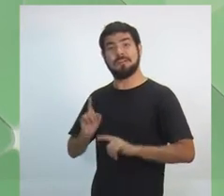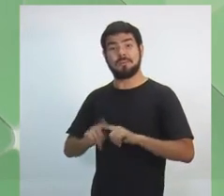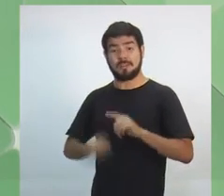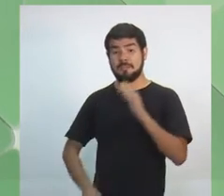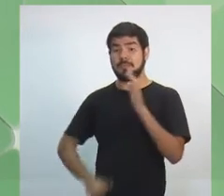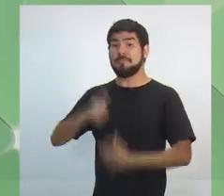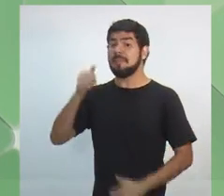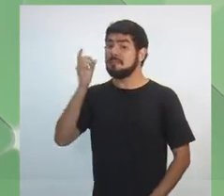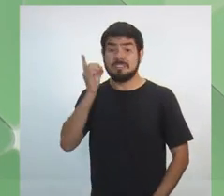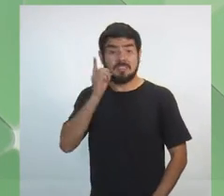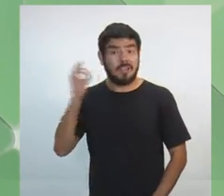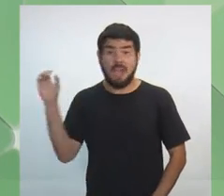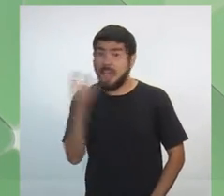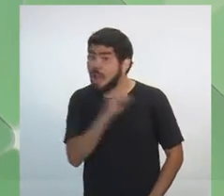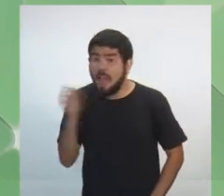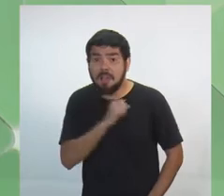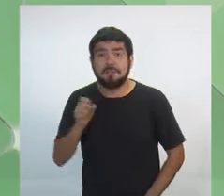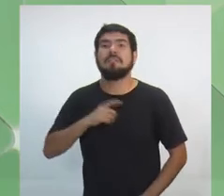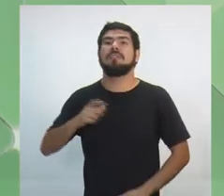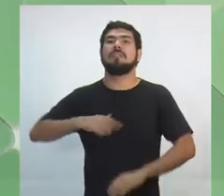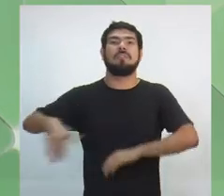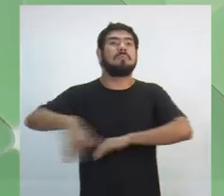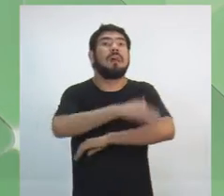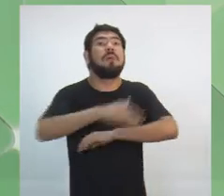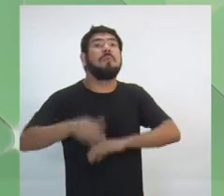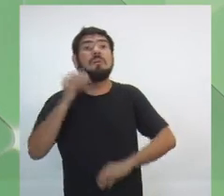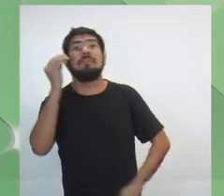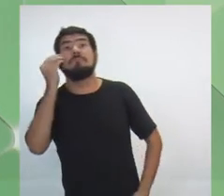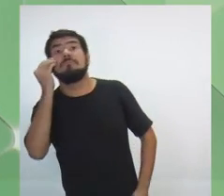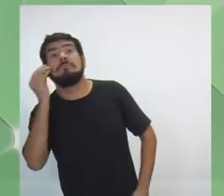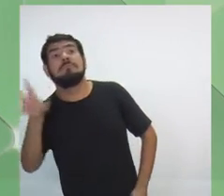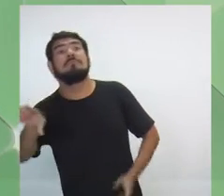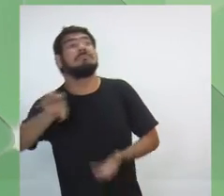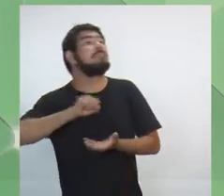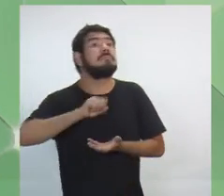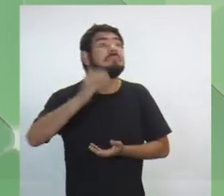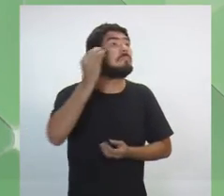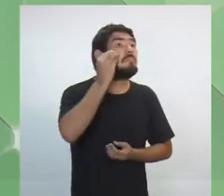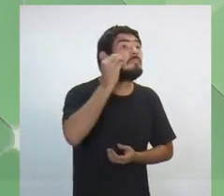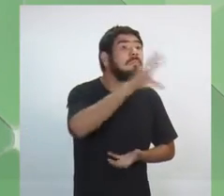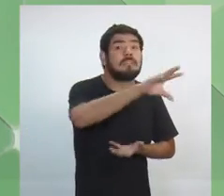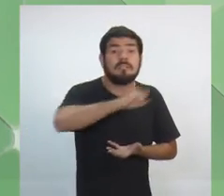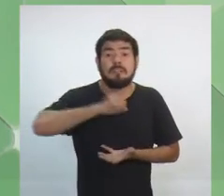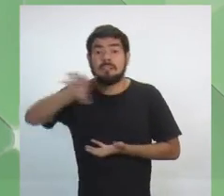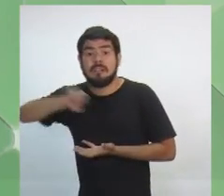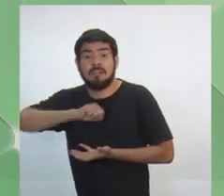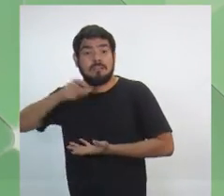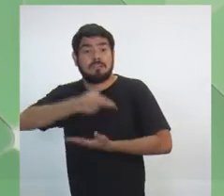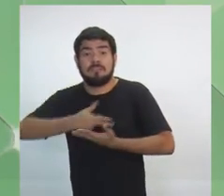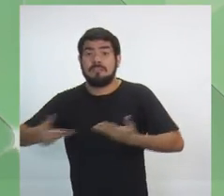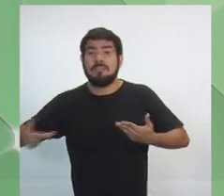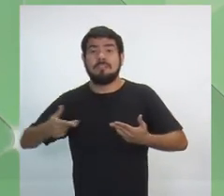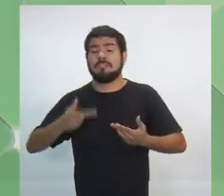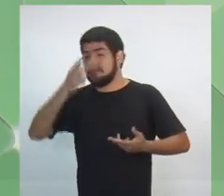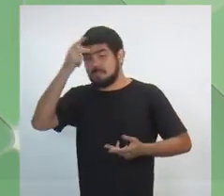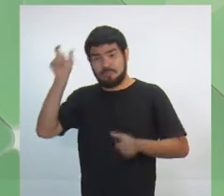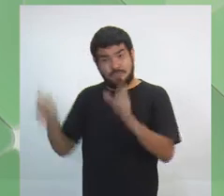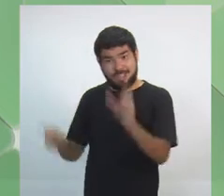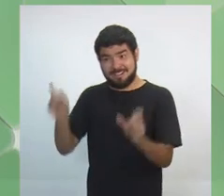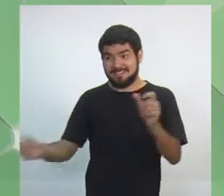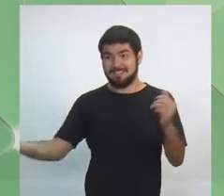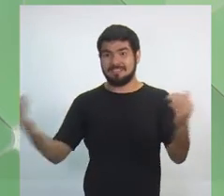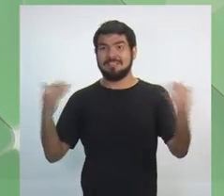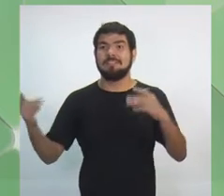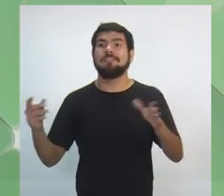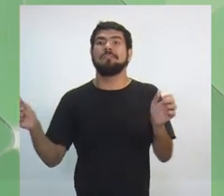assumirmos, nós vamos estar nas ruas também ouvindo as pessoas e levando para eles não só as nossas propostas, mas a implementação através de um